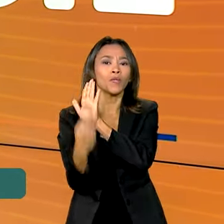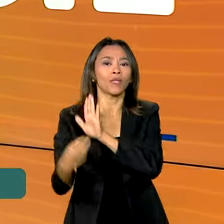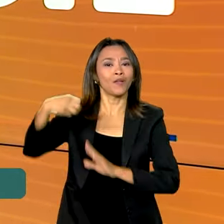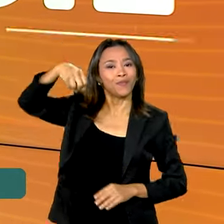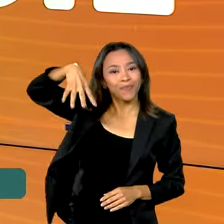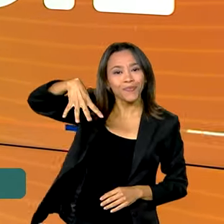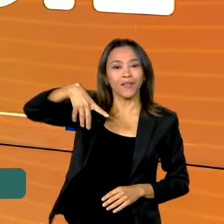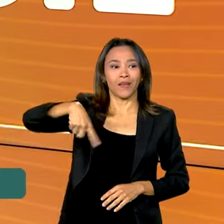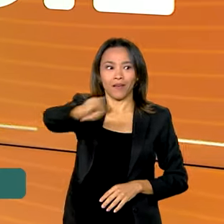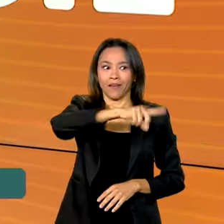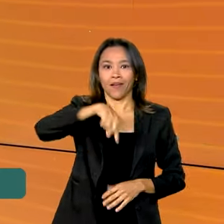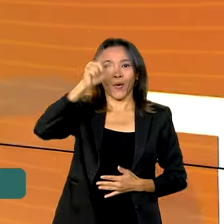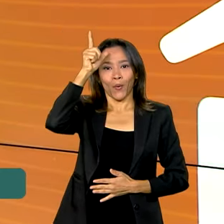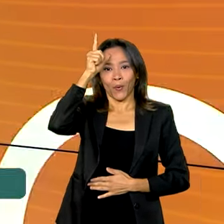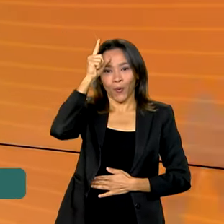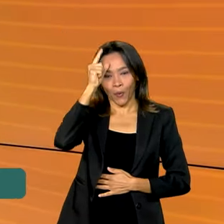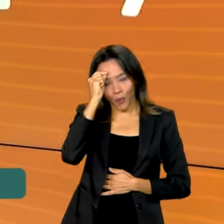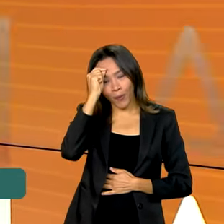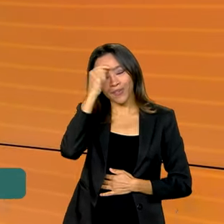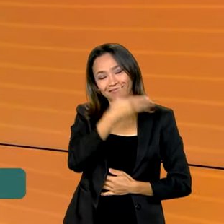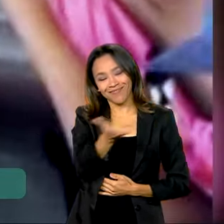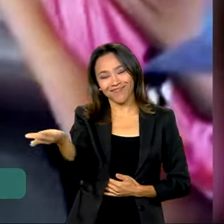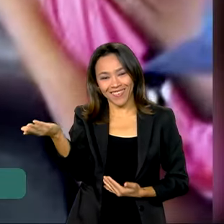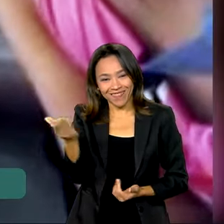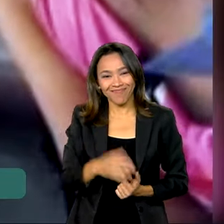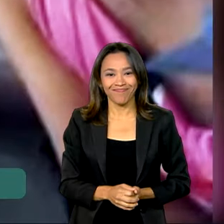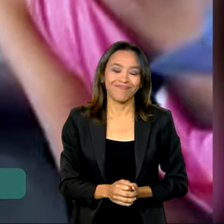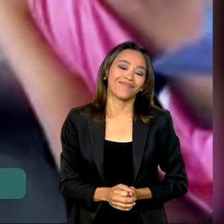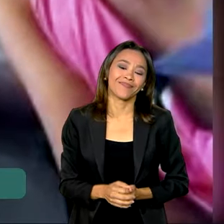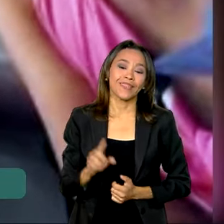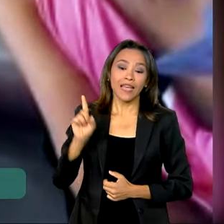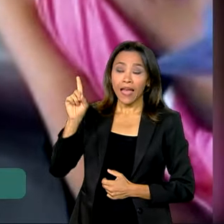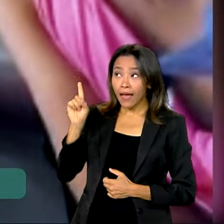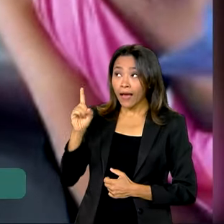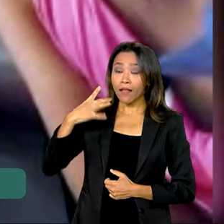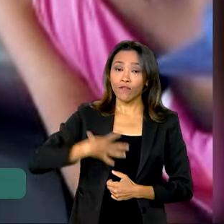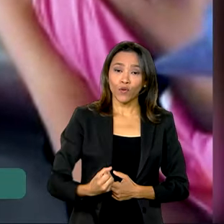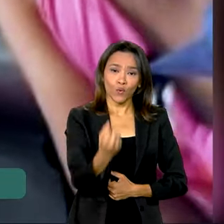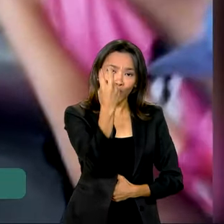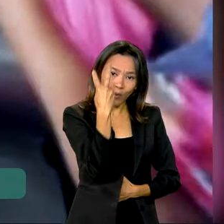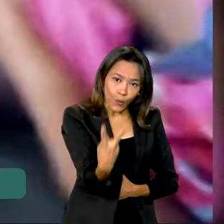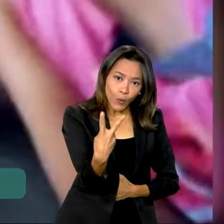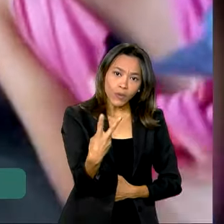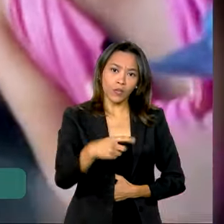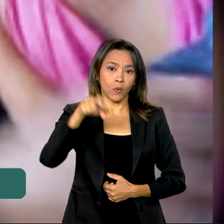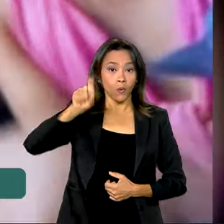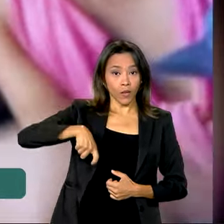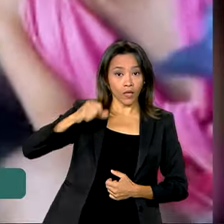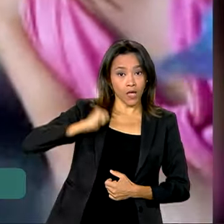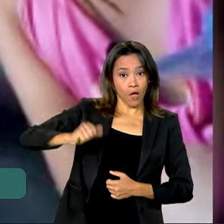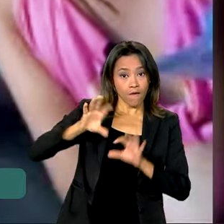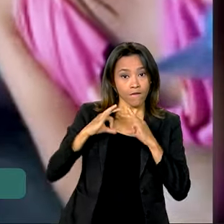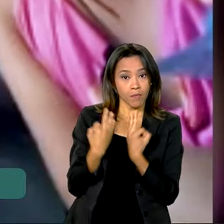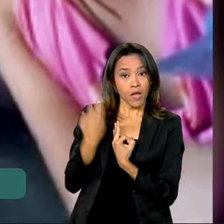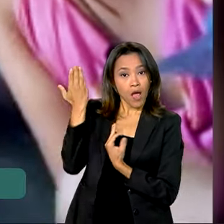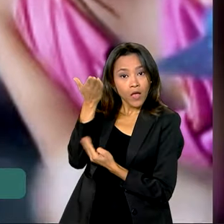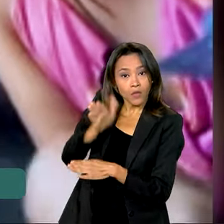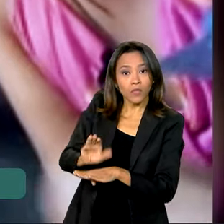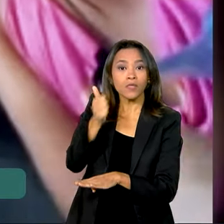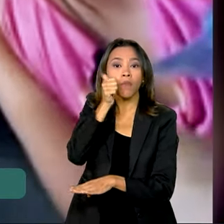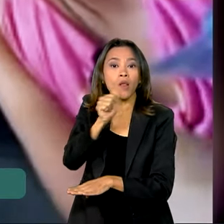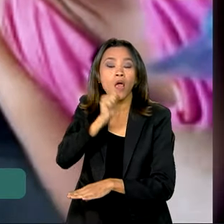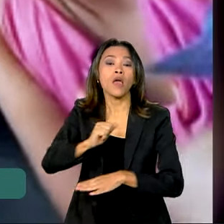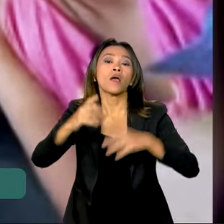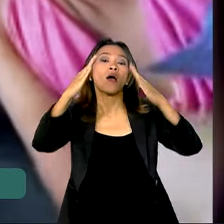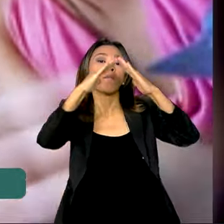Mais um alívio aí no bolso do brasileiro. Com dois filhos pequenos, o Bolsa Família ajuda Silene, que mora em São